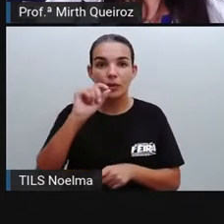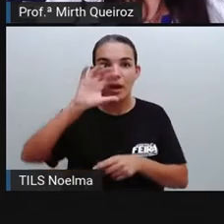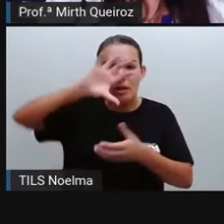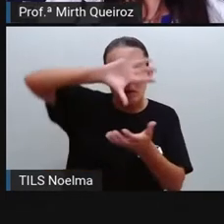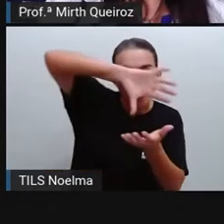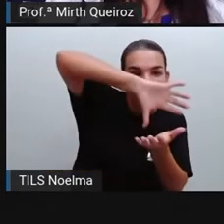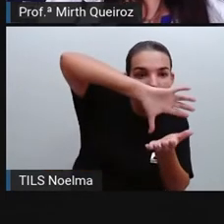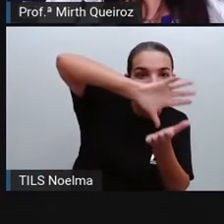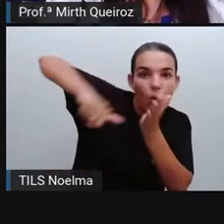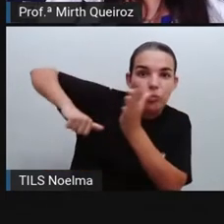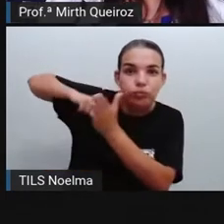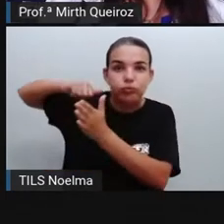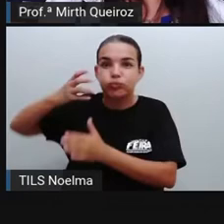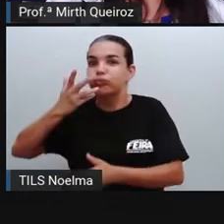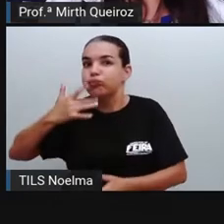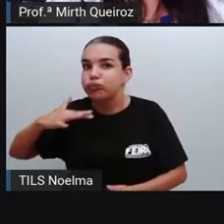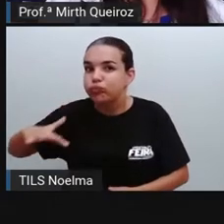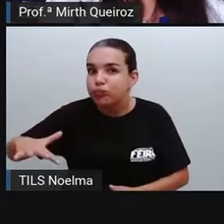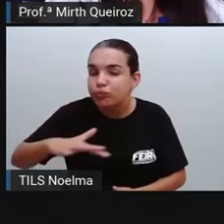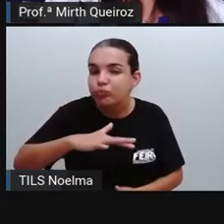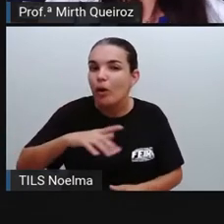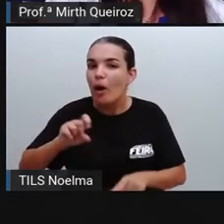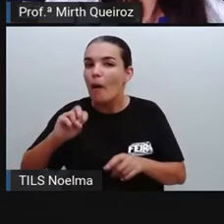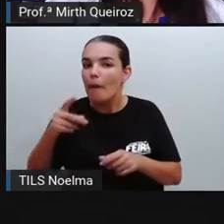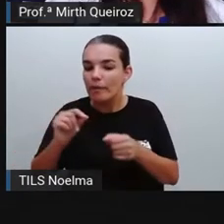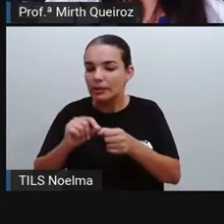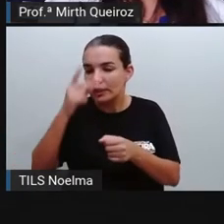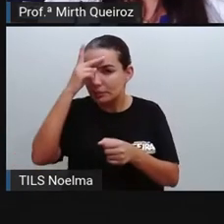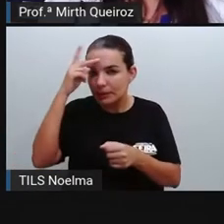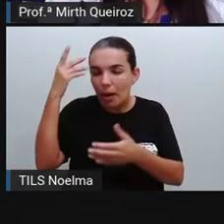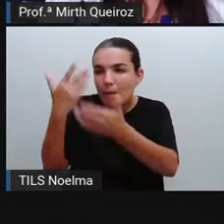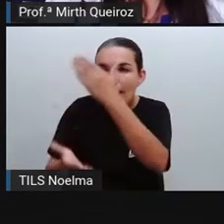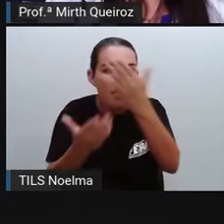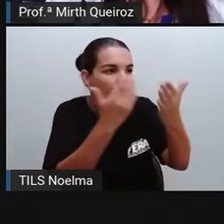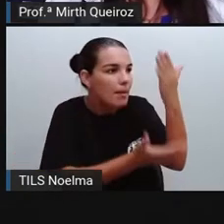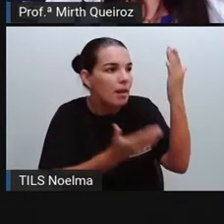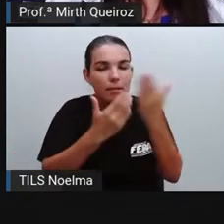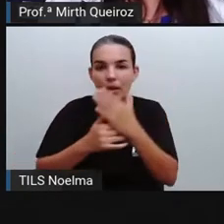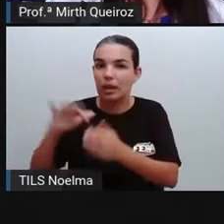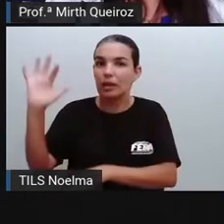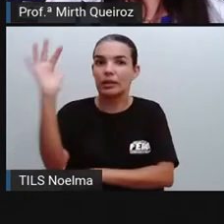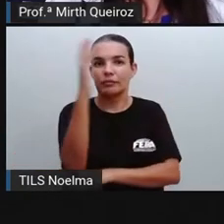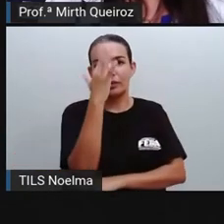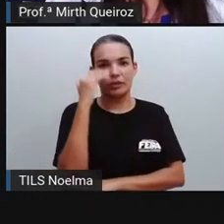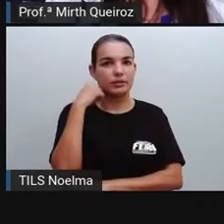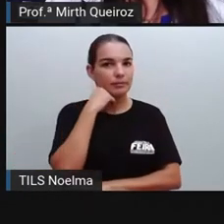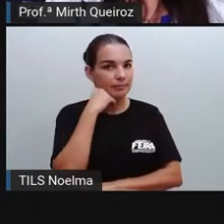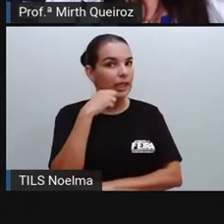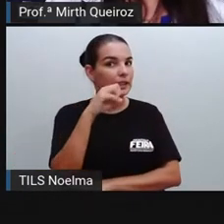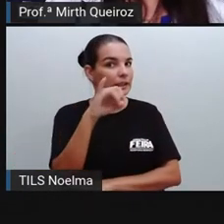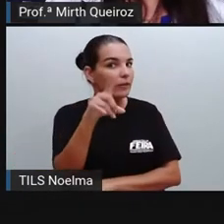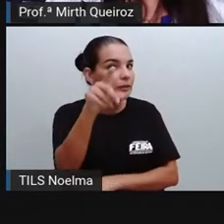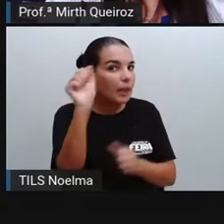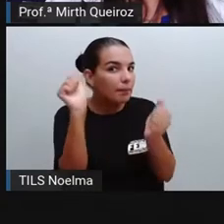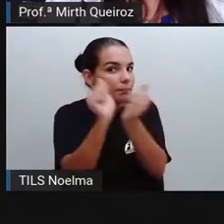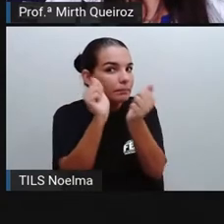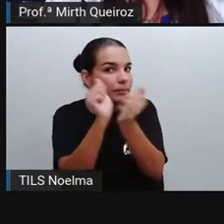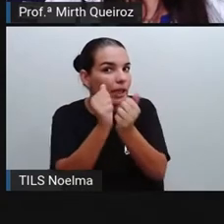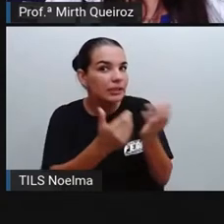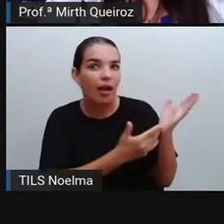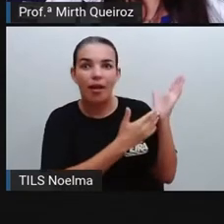ou fazer com que as pessoas se percam na floresta. Se você for preso pelo Curupira,